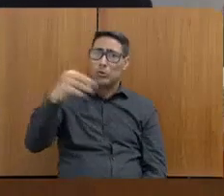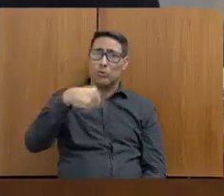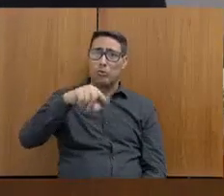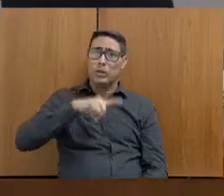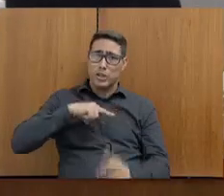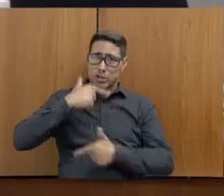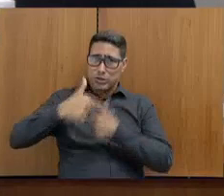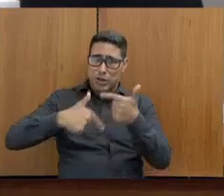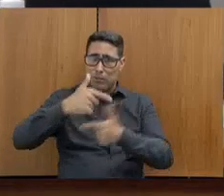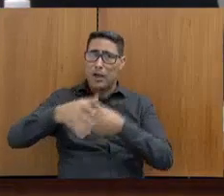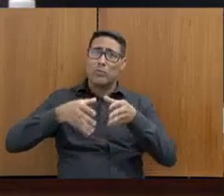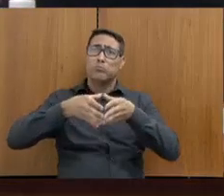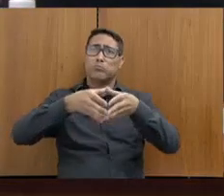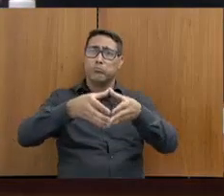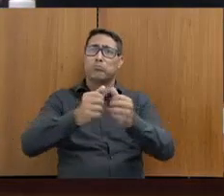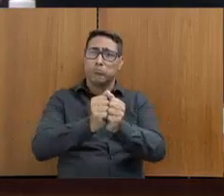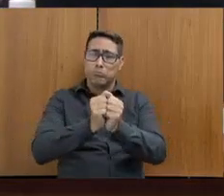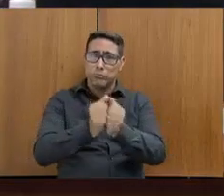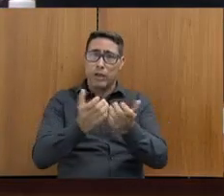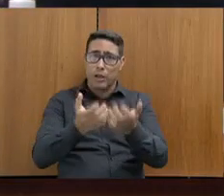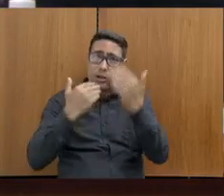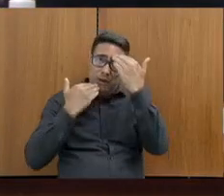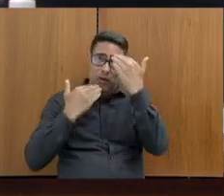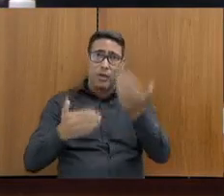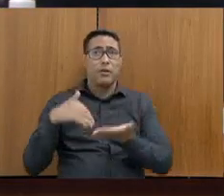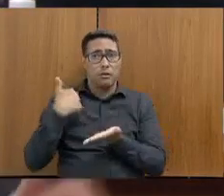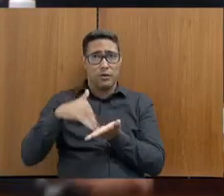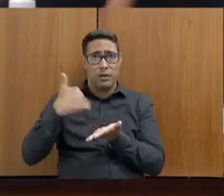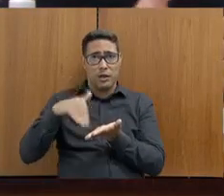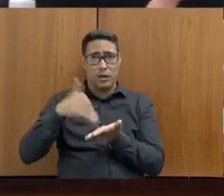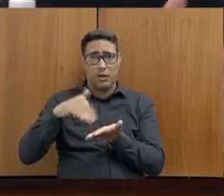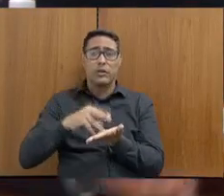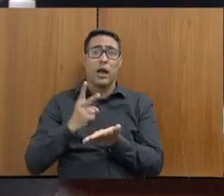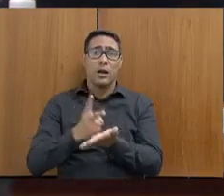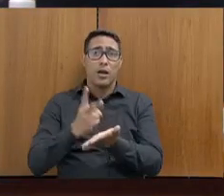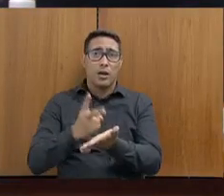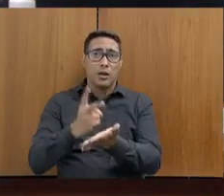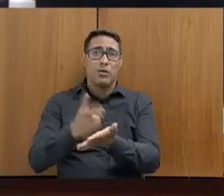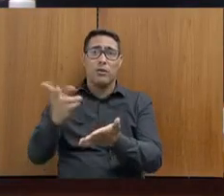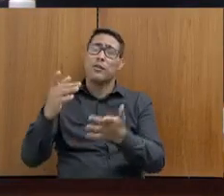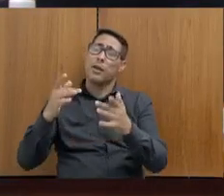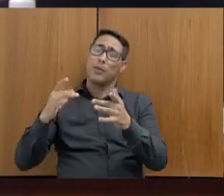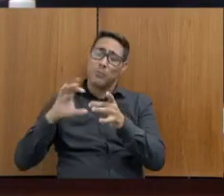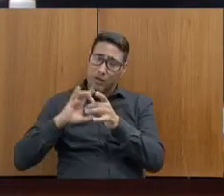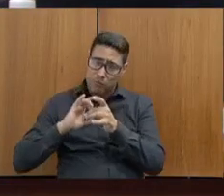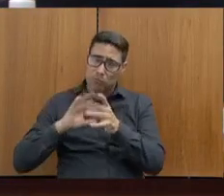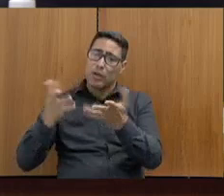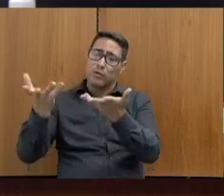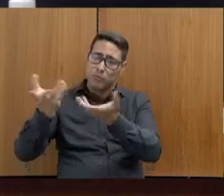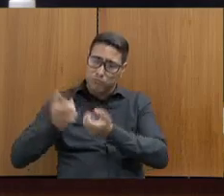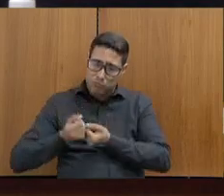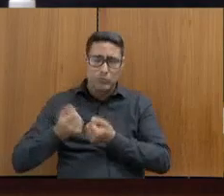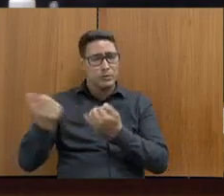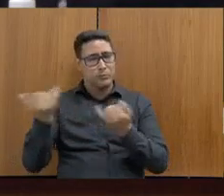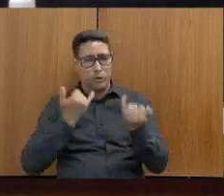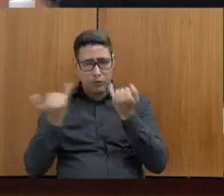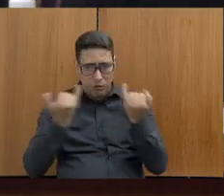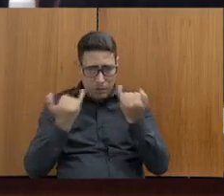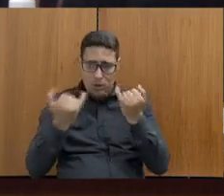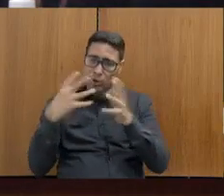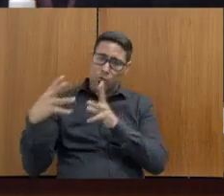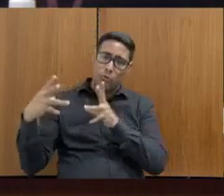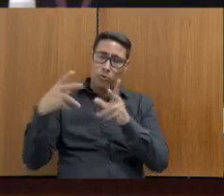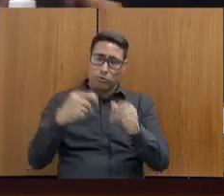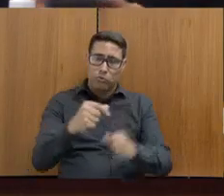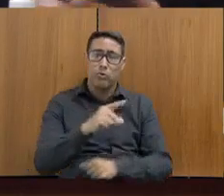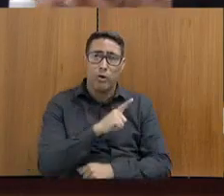trabalho. Mais uma vez, agradecer ao secretário por ser sempre solicito a essa Comissão de Segurança Pública, sempre trazer para nós todas as informações